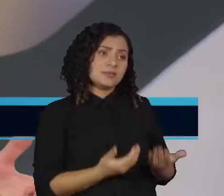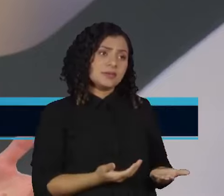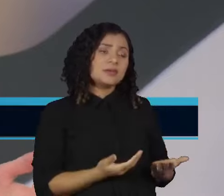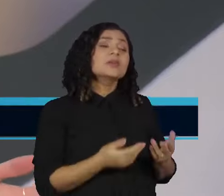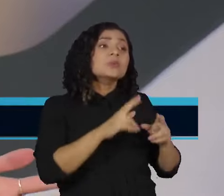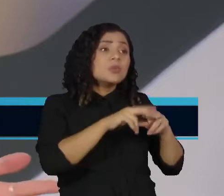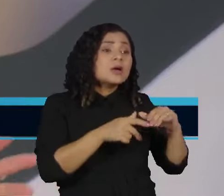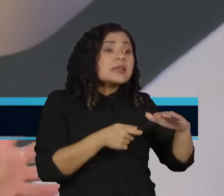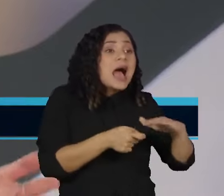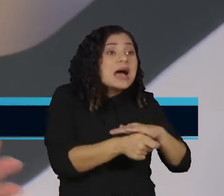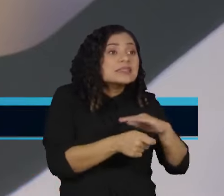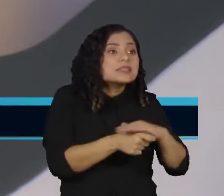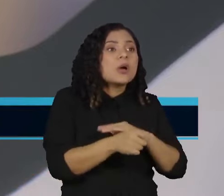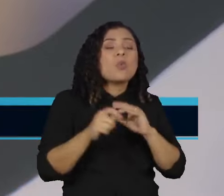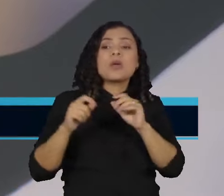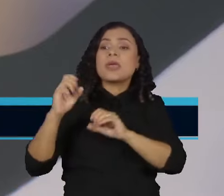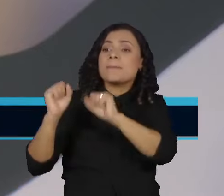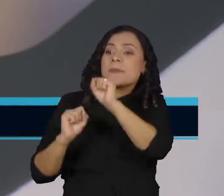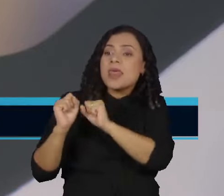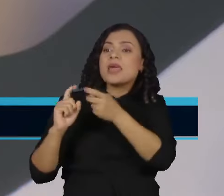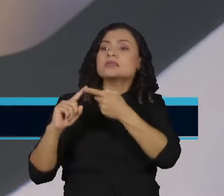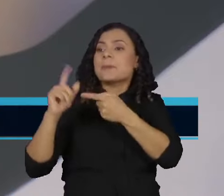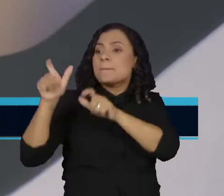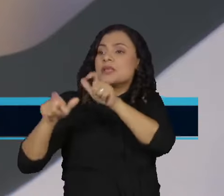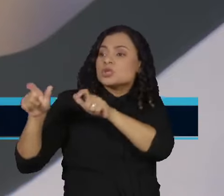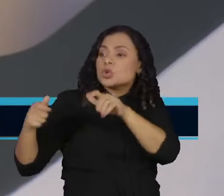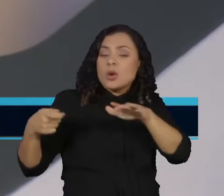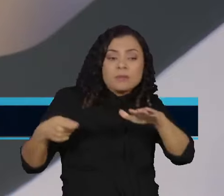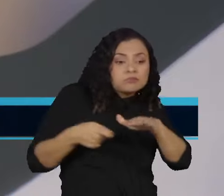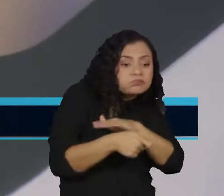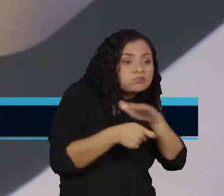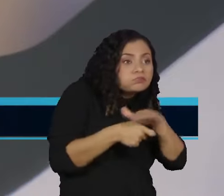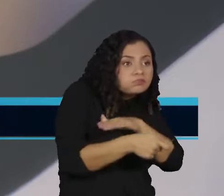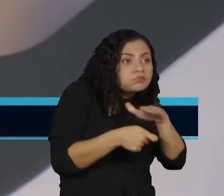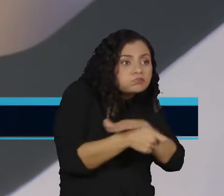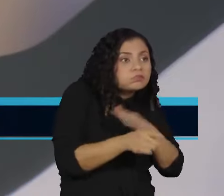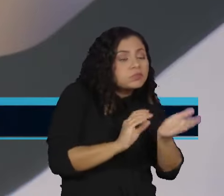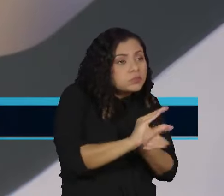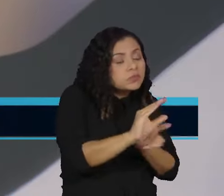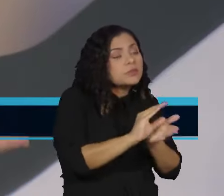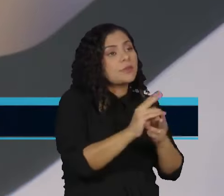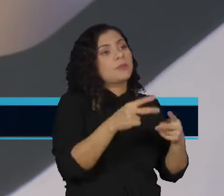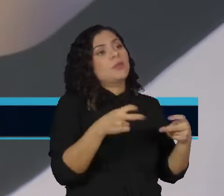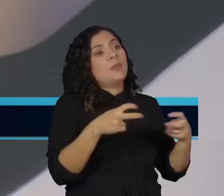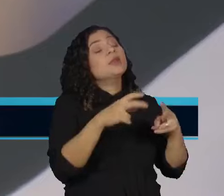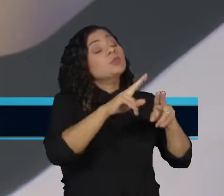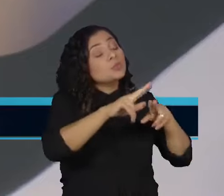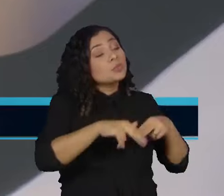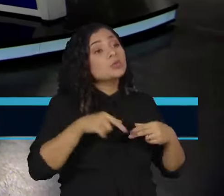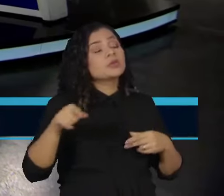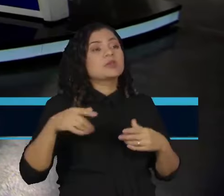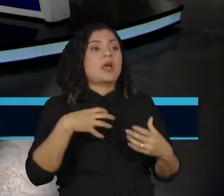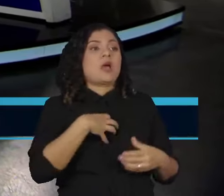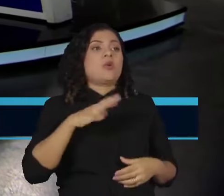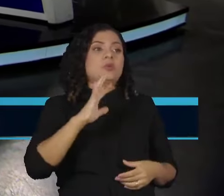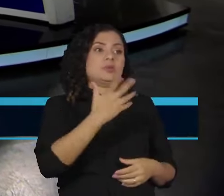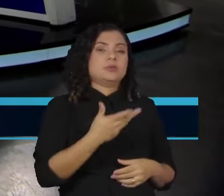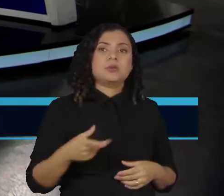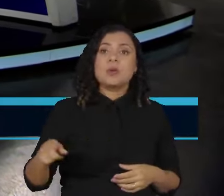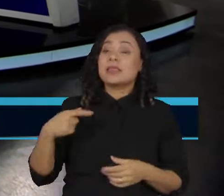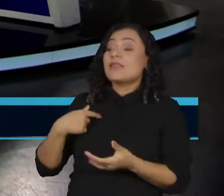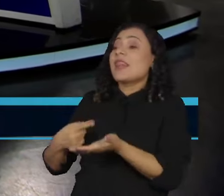acionistas, né? E a coisa foi, voltou, voltou. Ele ganhou em tese e saiu. Isso é que acho que gerou esse... Ele estava negociando,